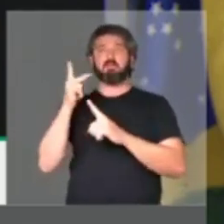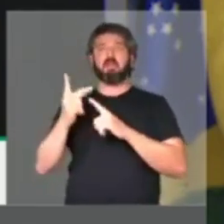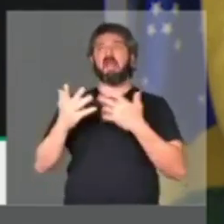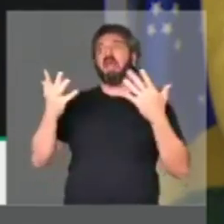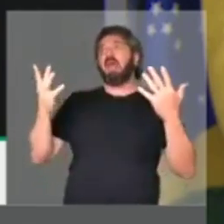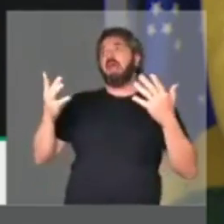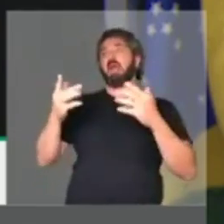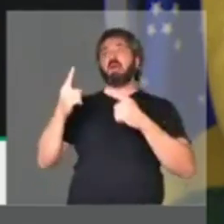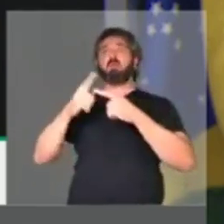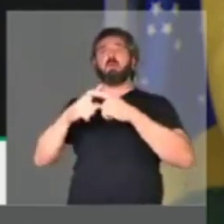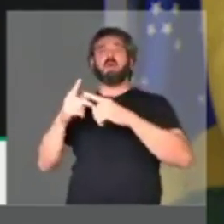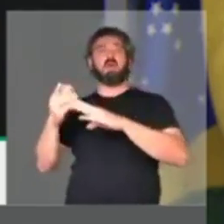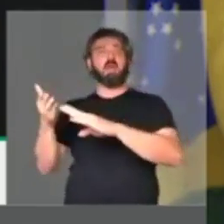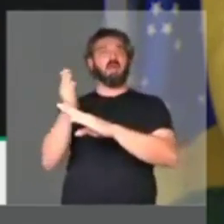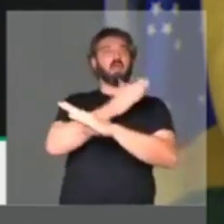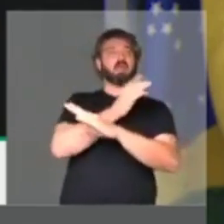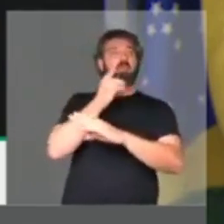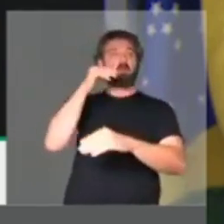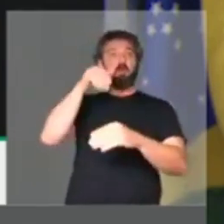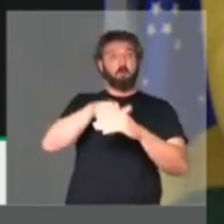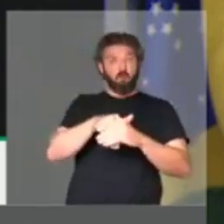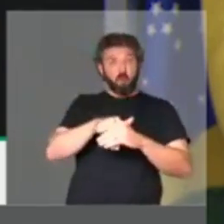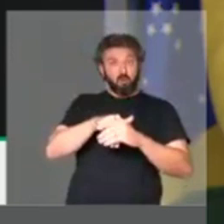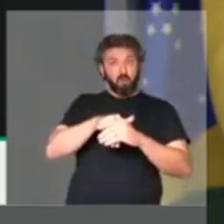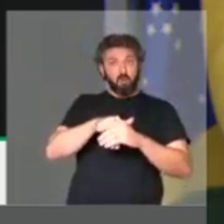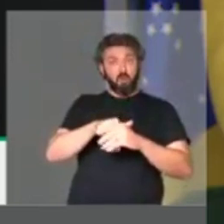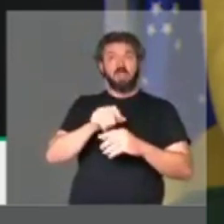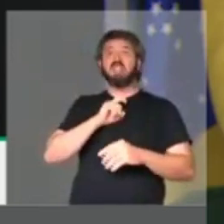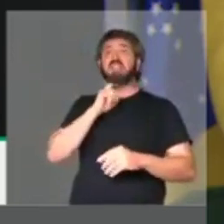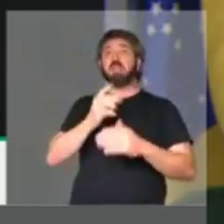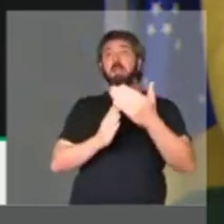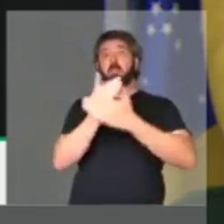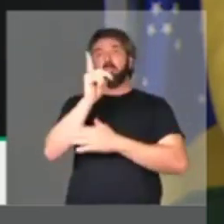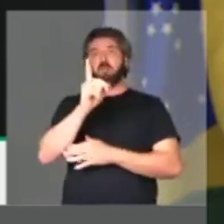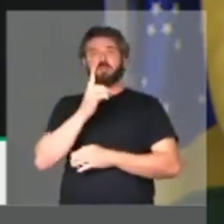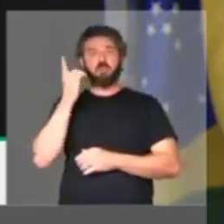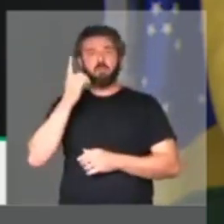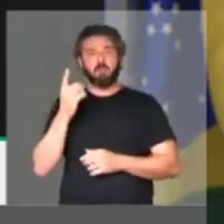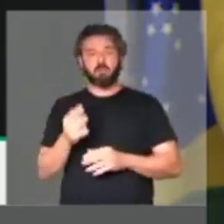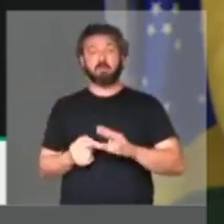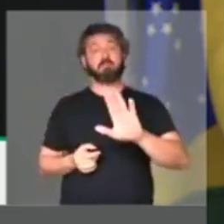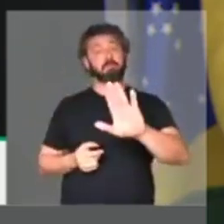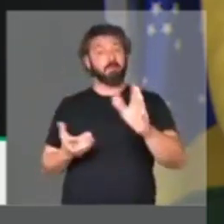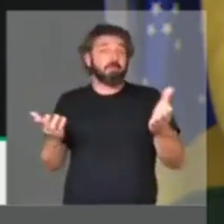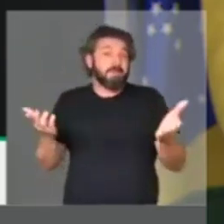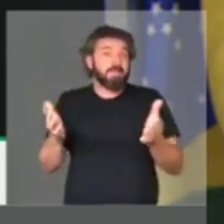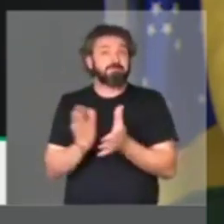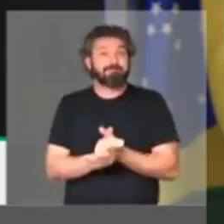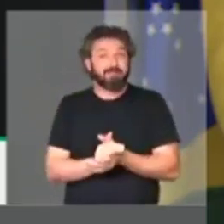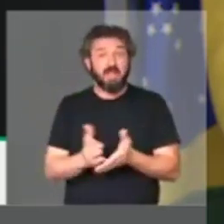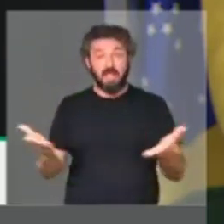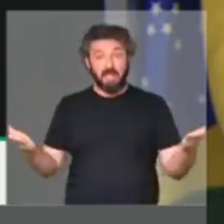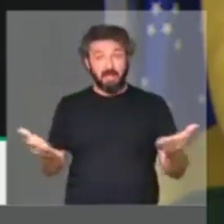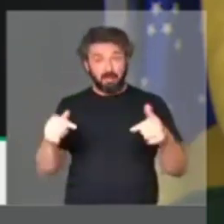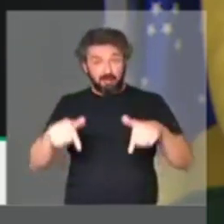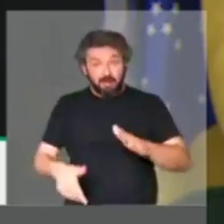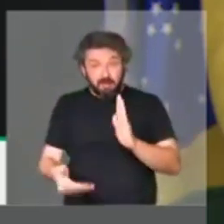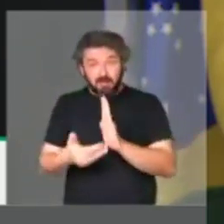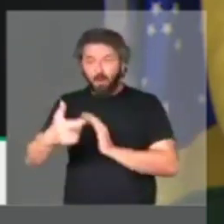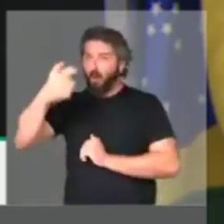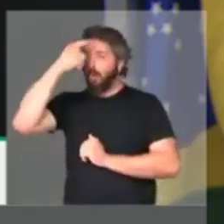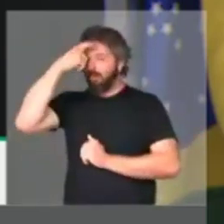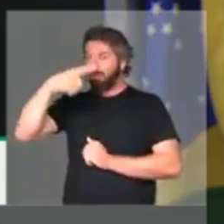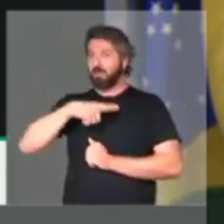Ah, da legislatura passada, dos deputados que votaram a reforma, ninguém se elegeu. Pois bem, desta vez, esta casa tem a